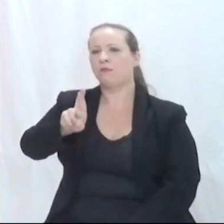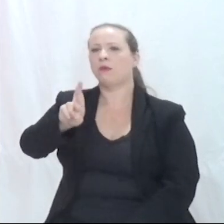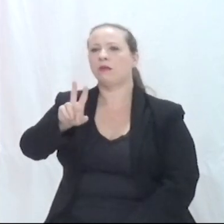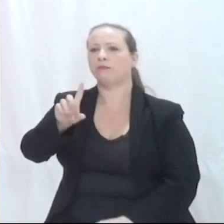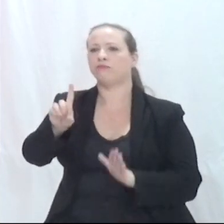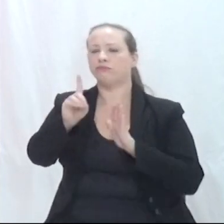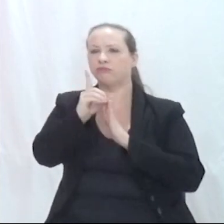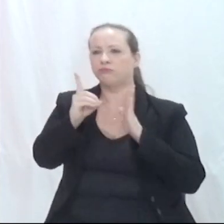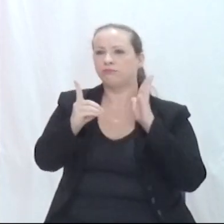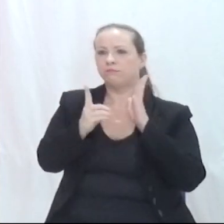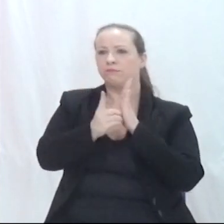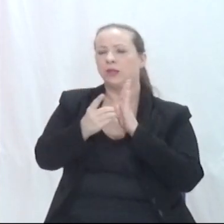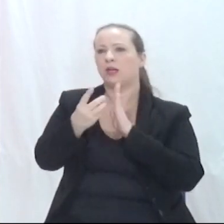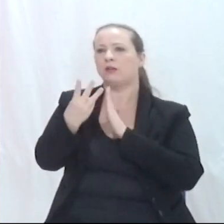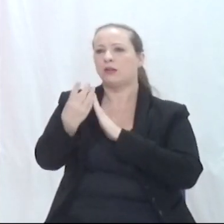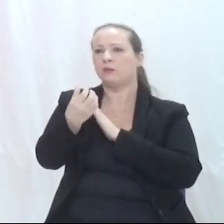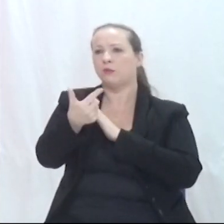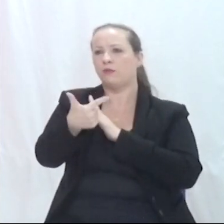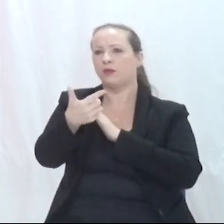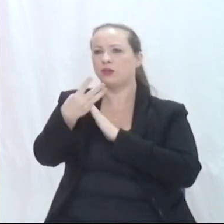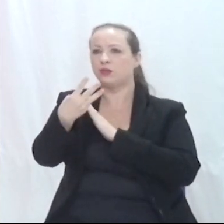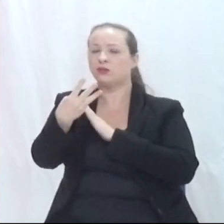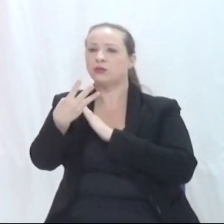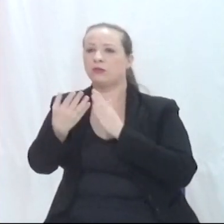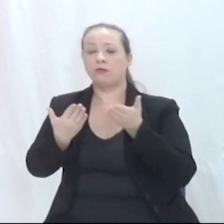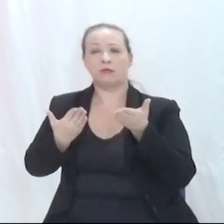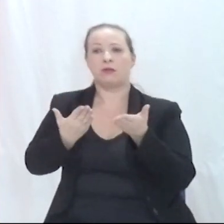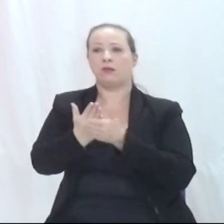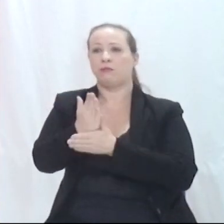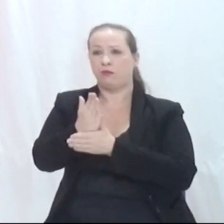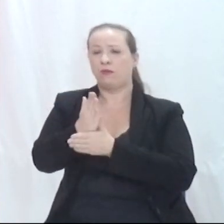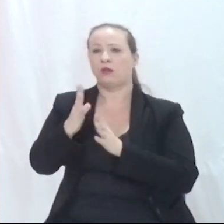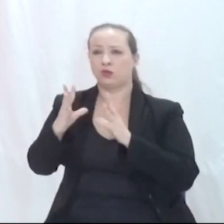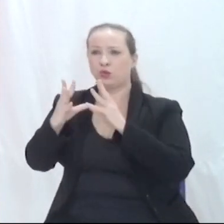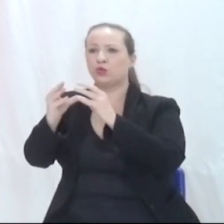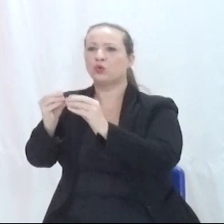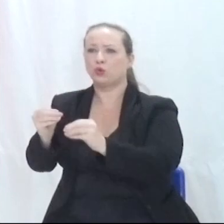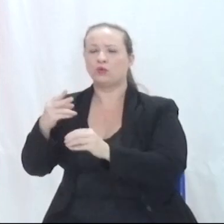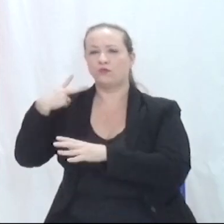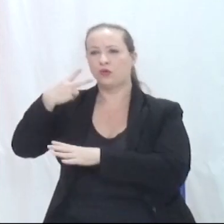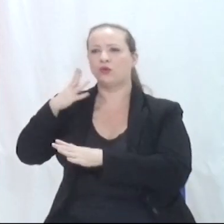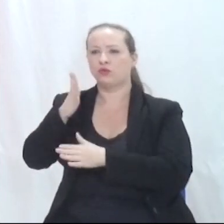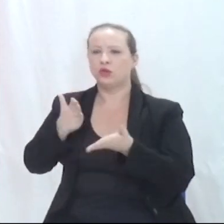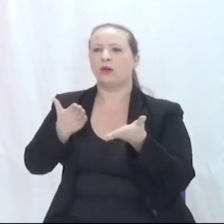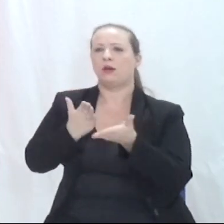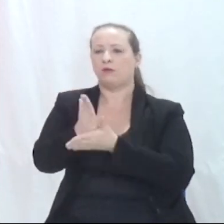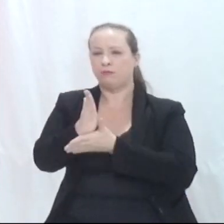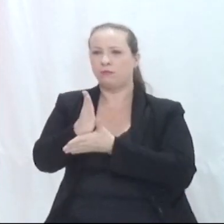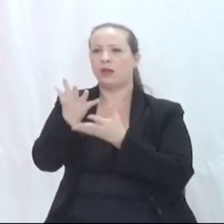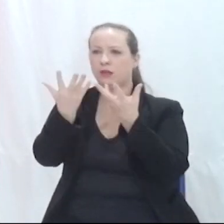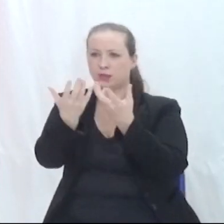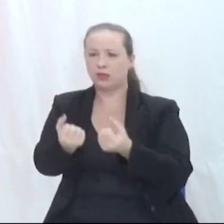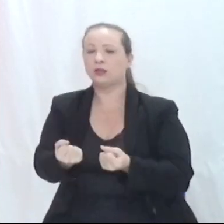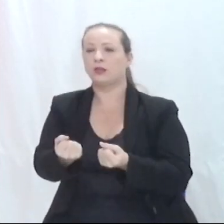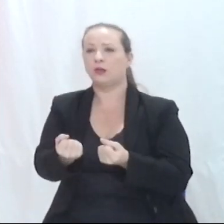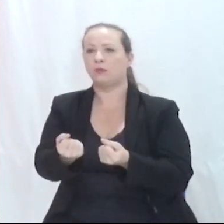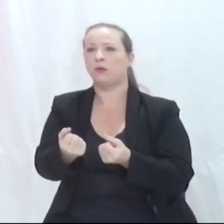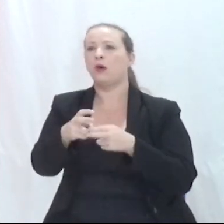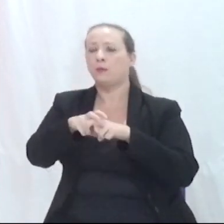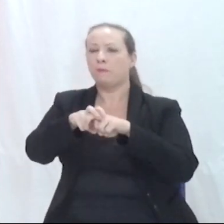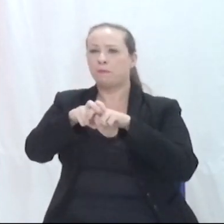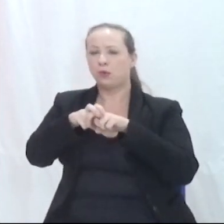-2023, sendo aprovada por unanimidade na Câmara Municipal de Criciúma, no qual, neste momento,